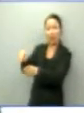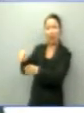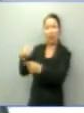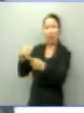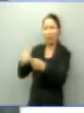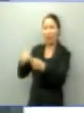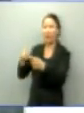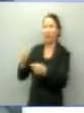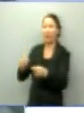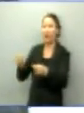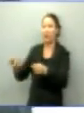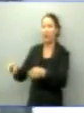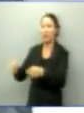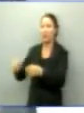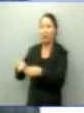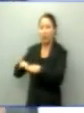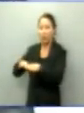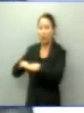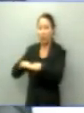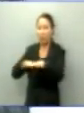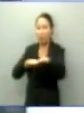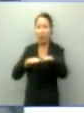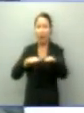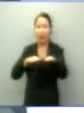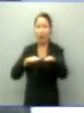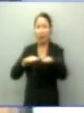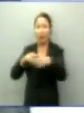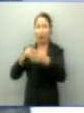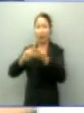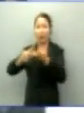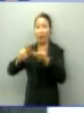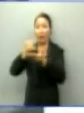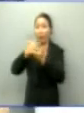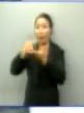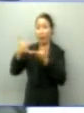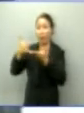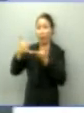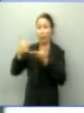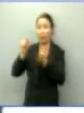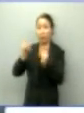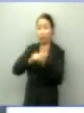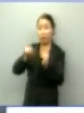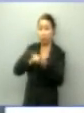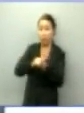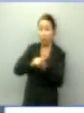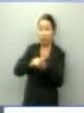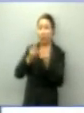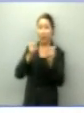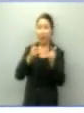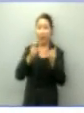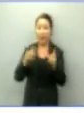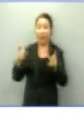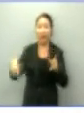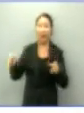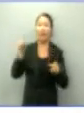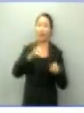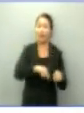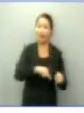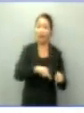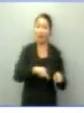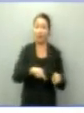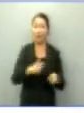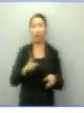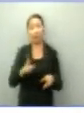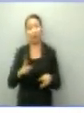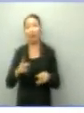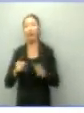com a população, ter a escola como espaço privilegiado de cuidado e proteção das crianças e jovens por meio de atividades complementares na